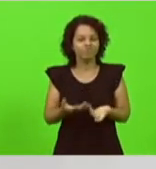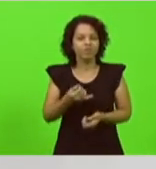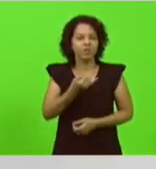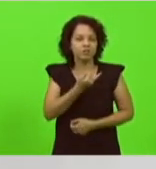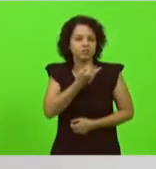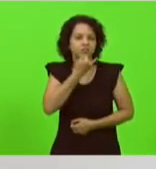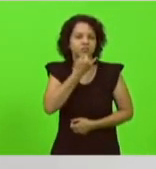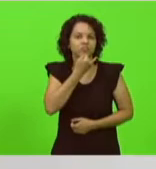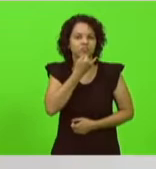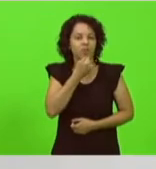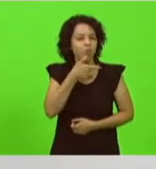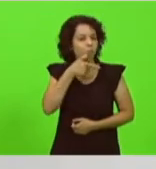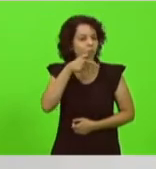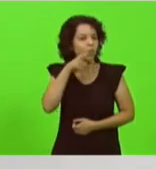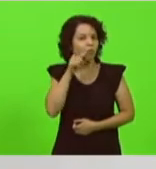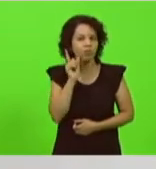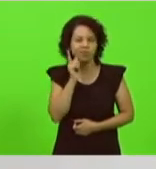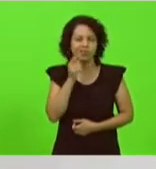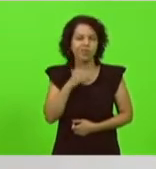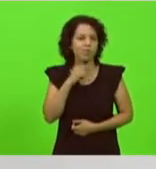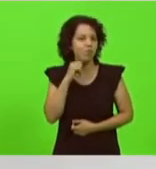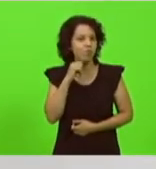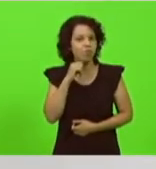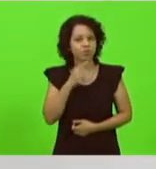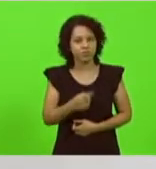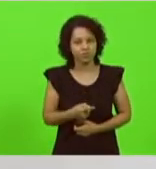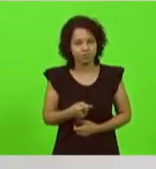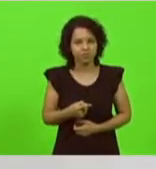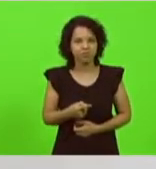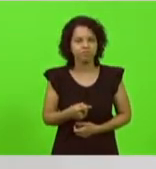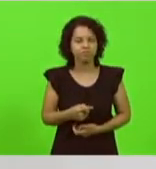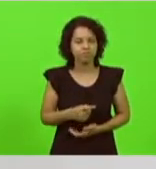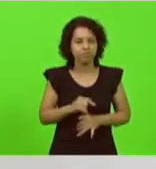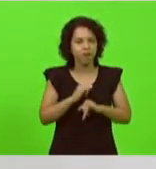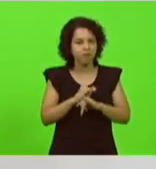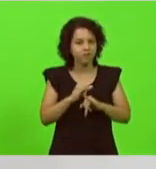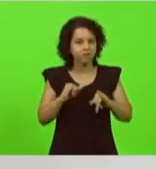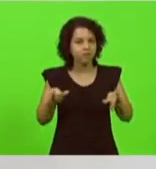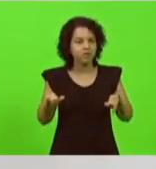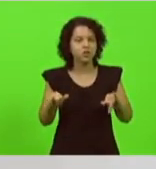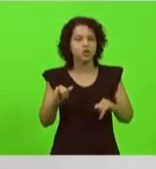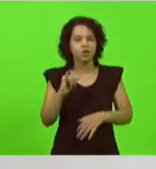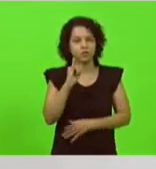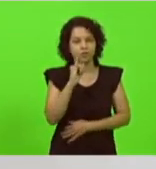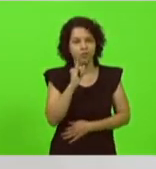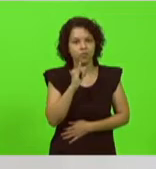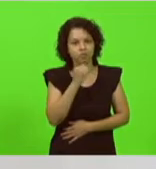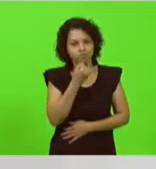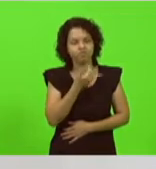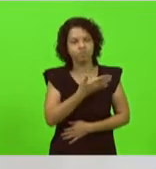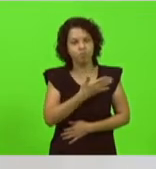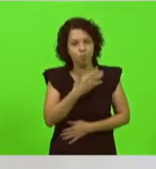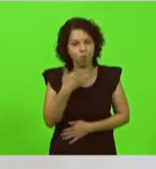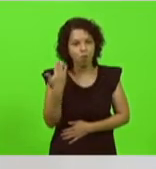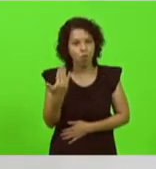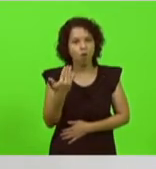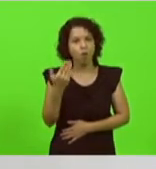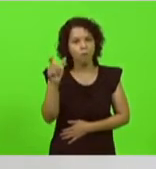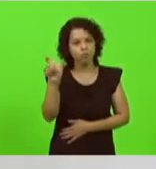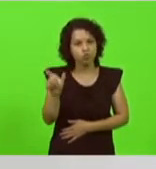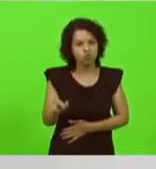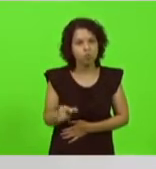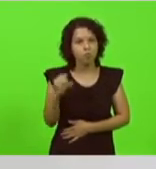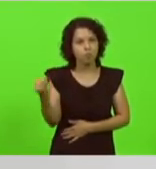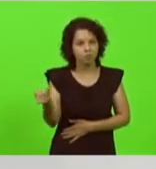ontem não tive oportunidade assim o fazê-lo de comunicar o falecimento de uma pessoa muito importante para o nosso